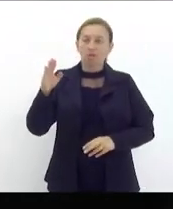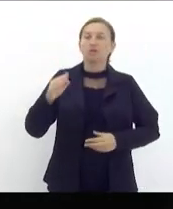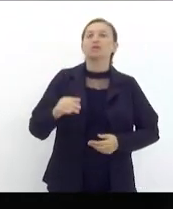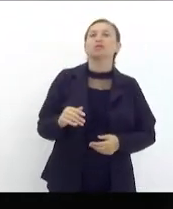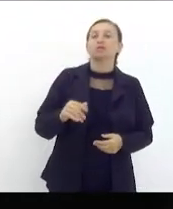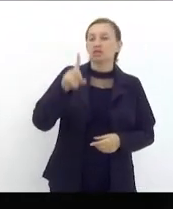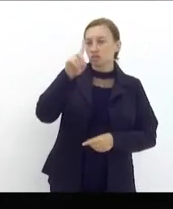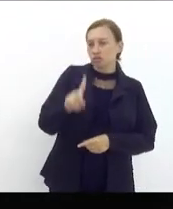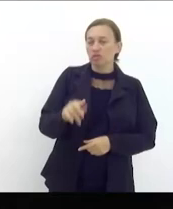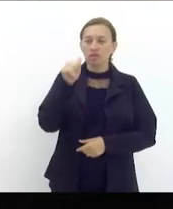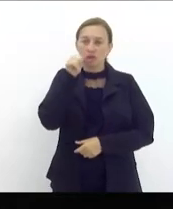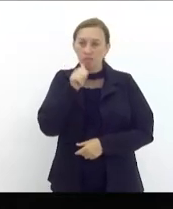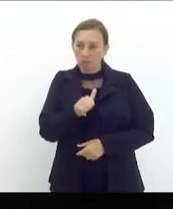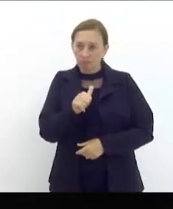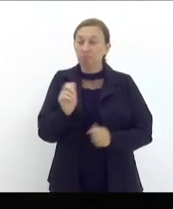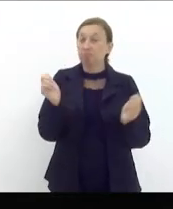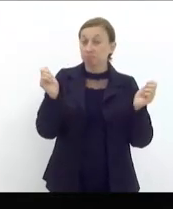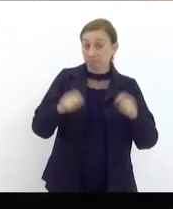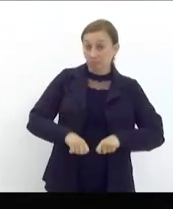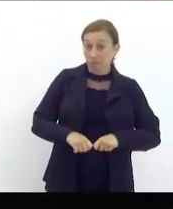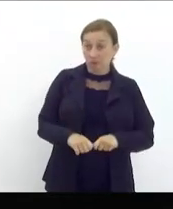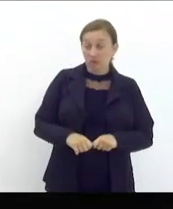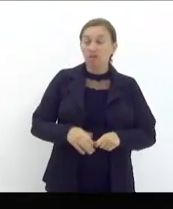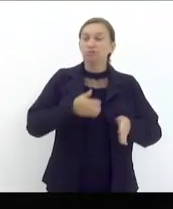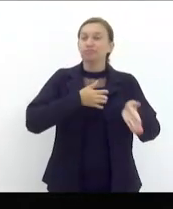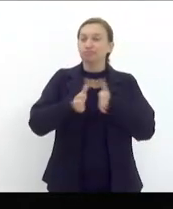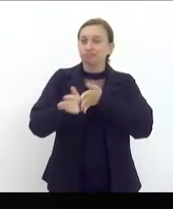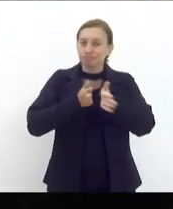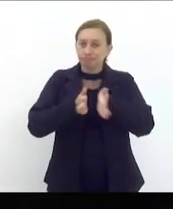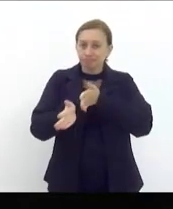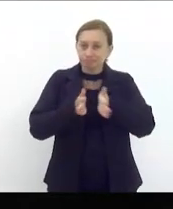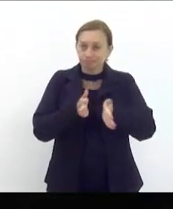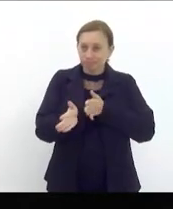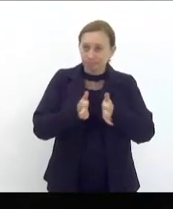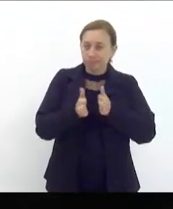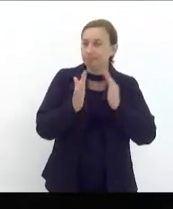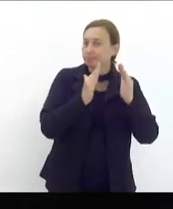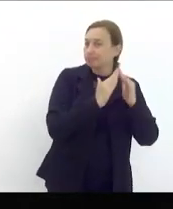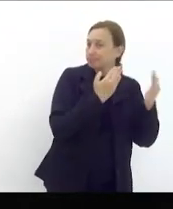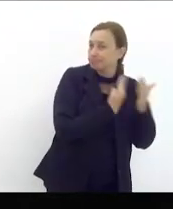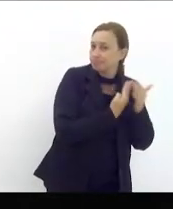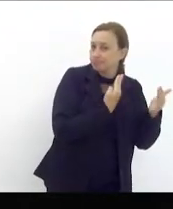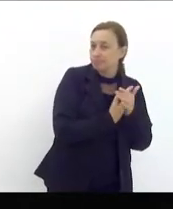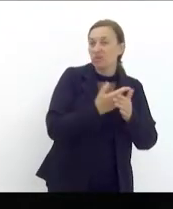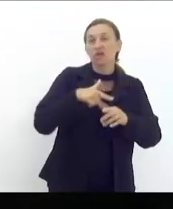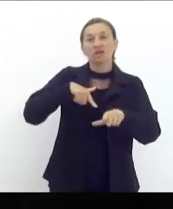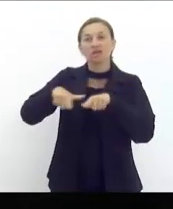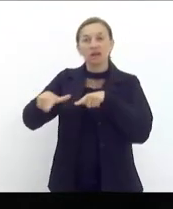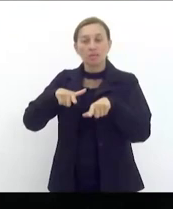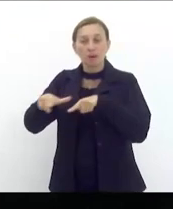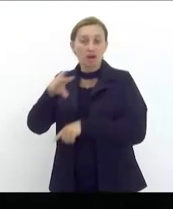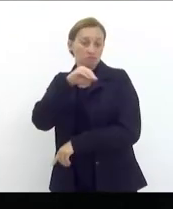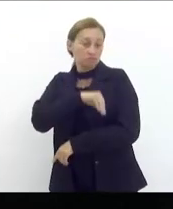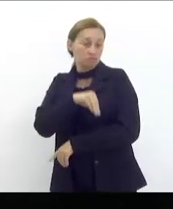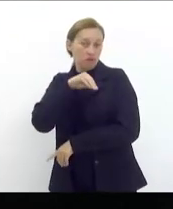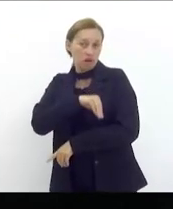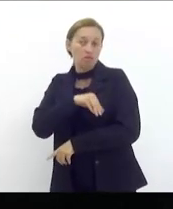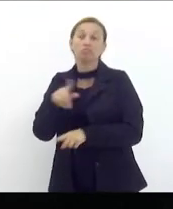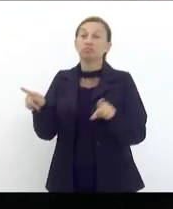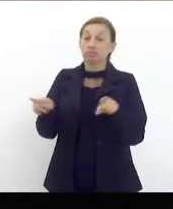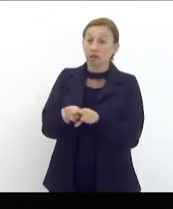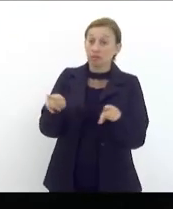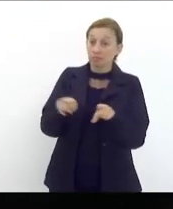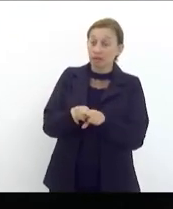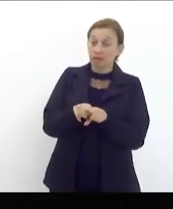dessa mulher, para a possibilidade do acesso à escola, emprego e renda também está